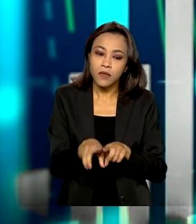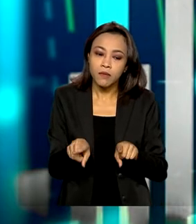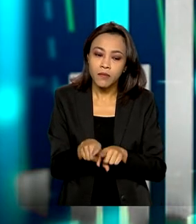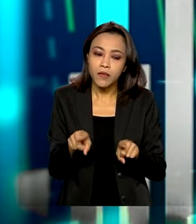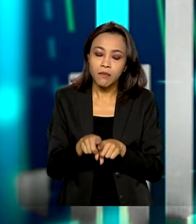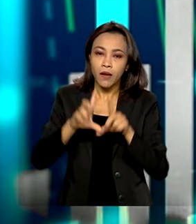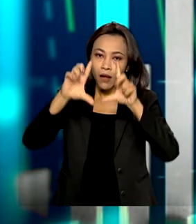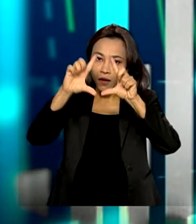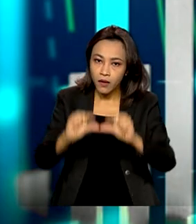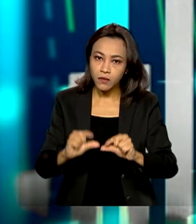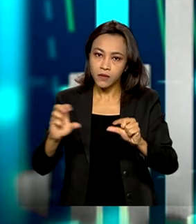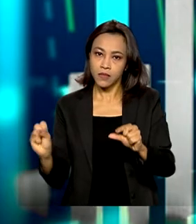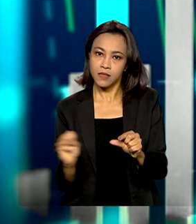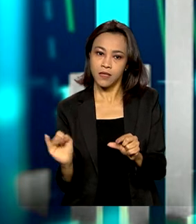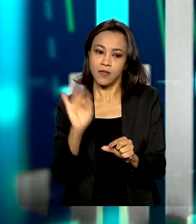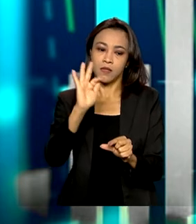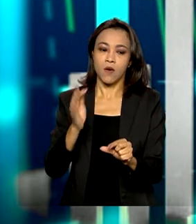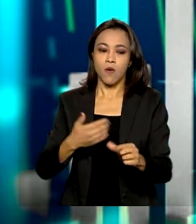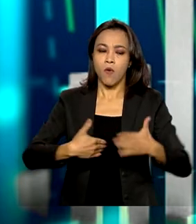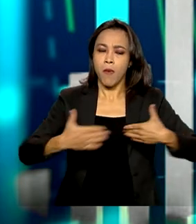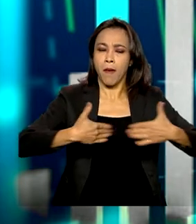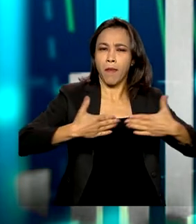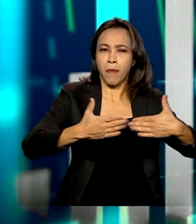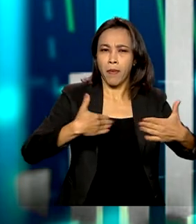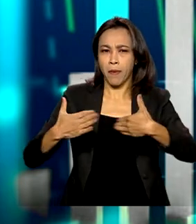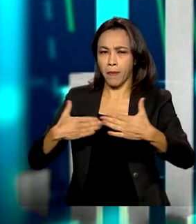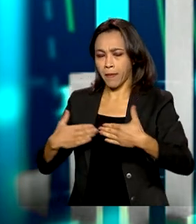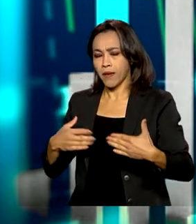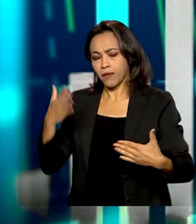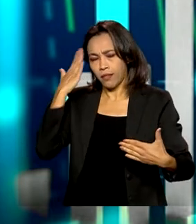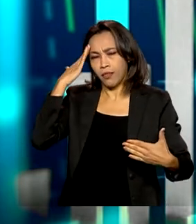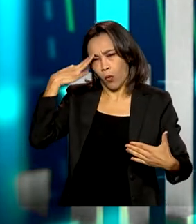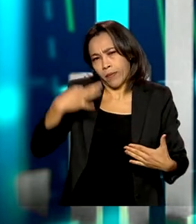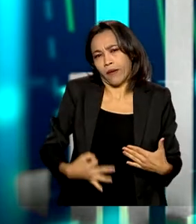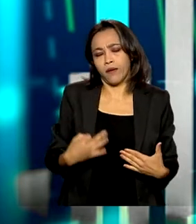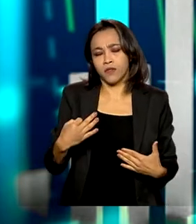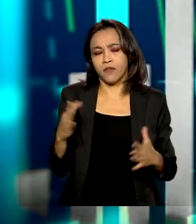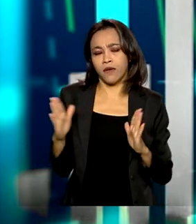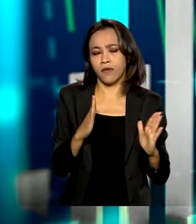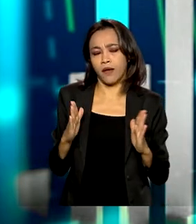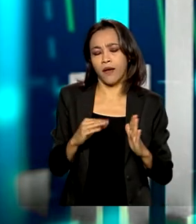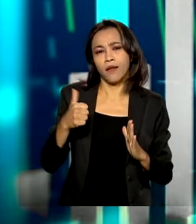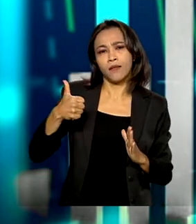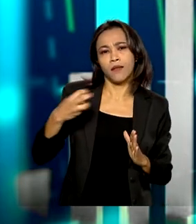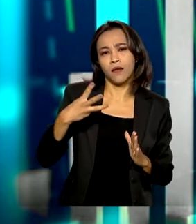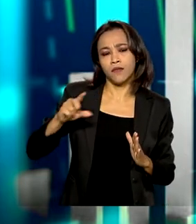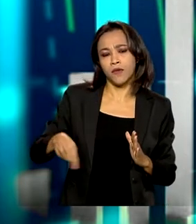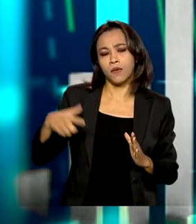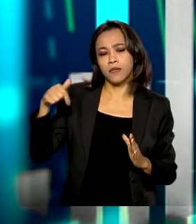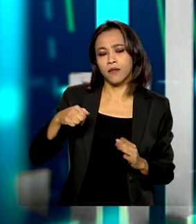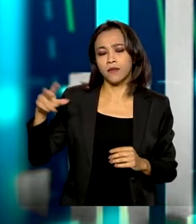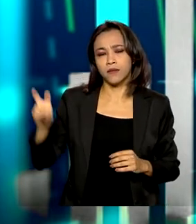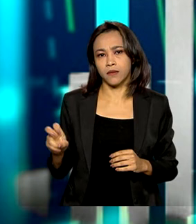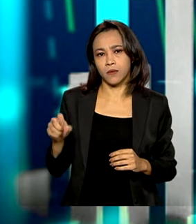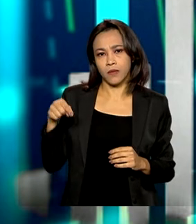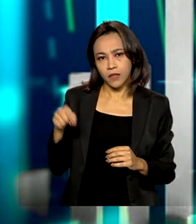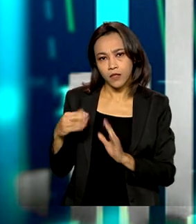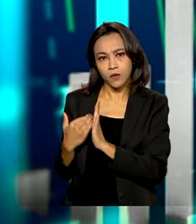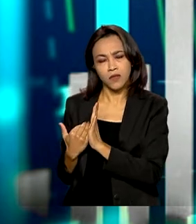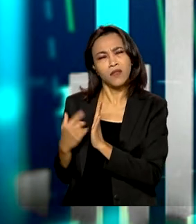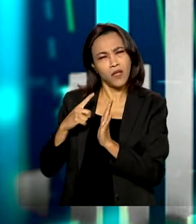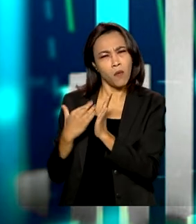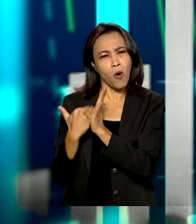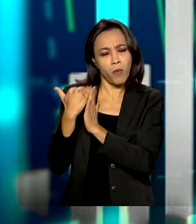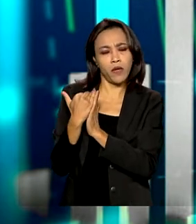desaceleração da inflação, o mercado entende que elas devem ficar este ano em torno de 13,35%, que seria um reajuste de apenas